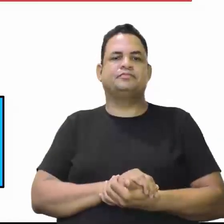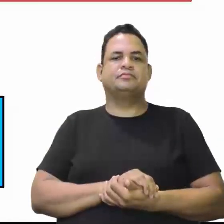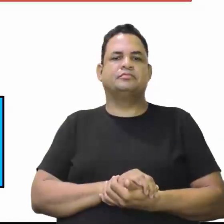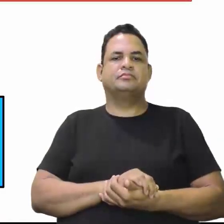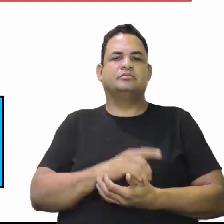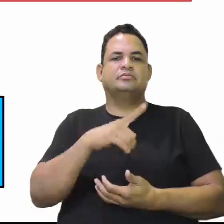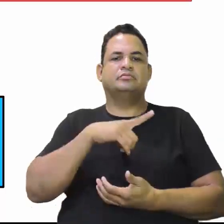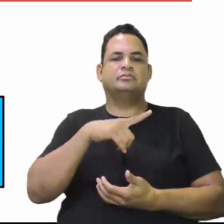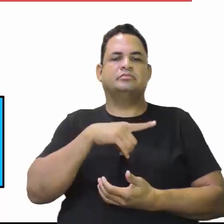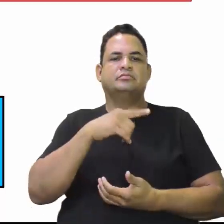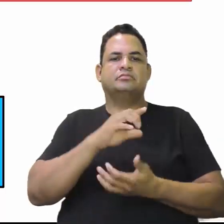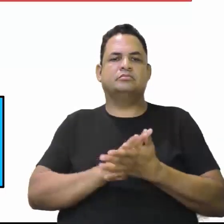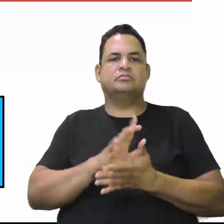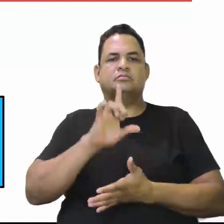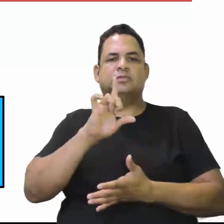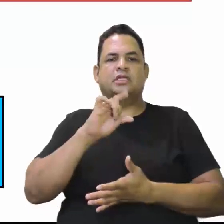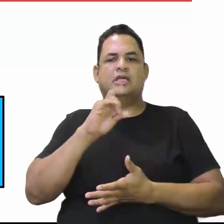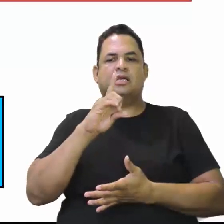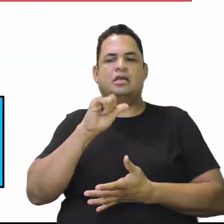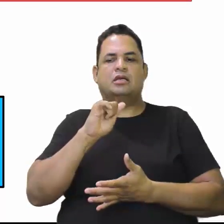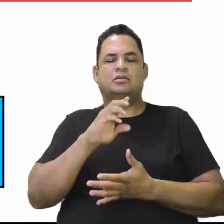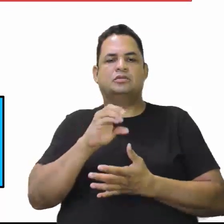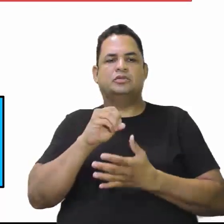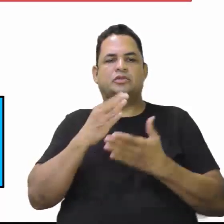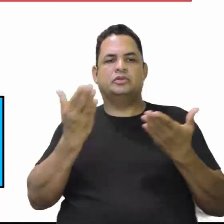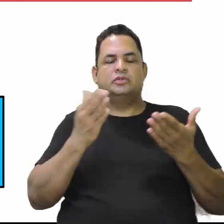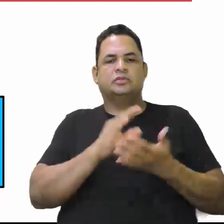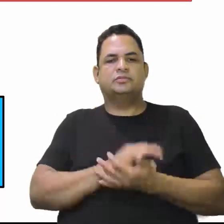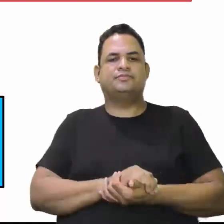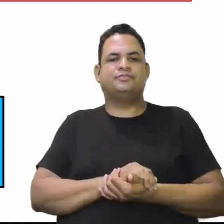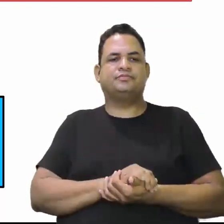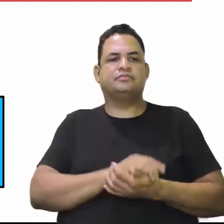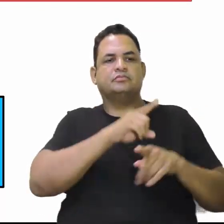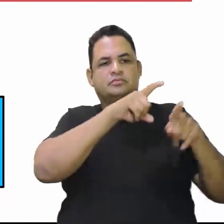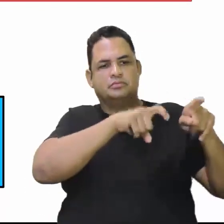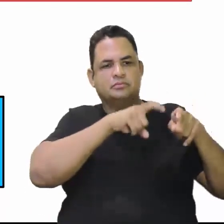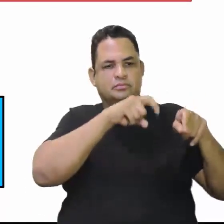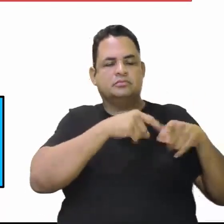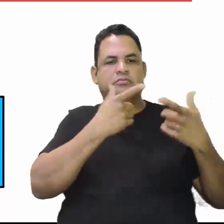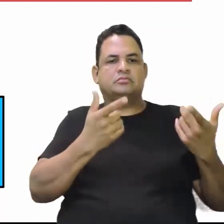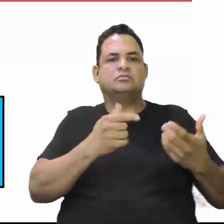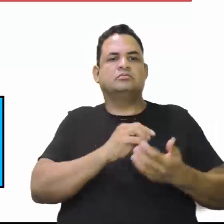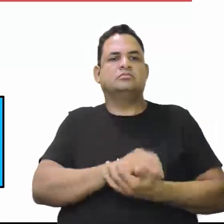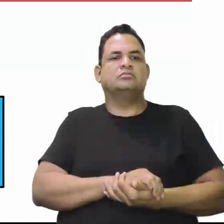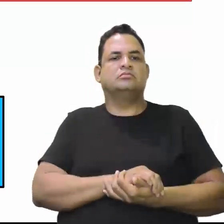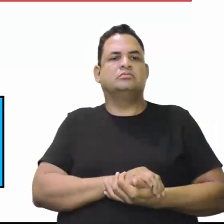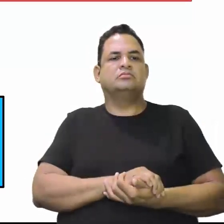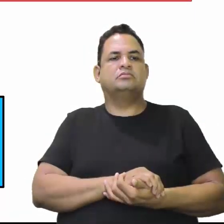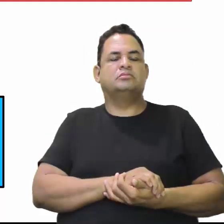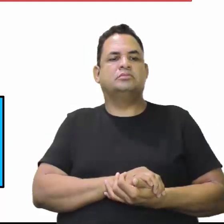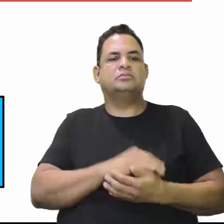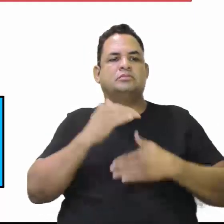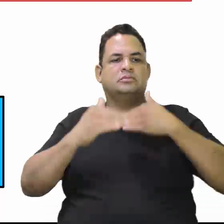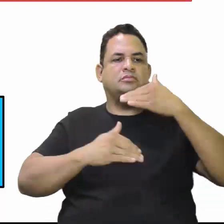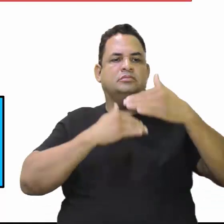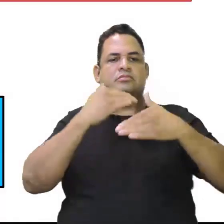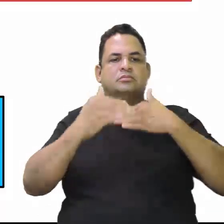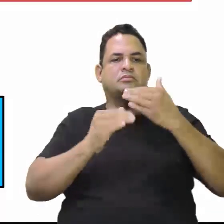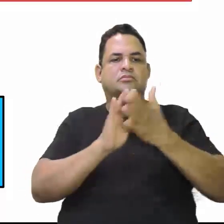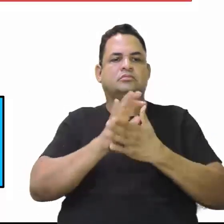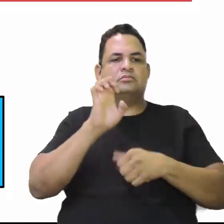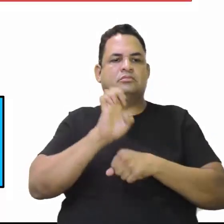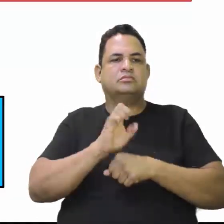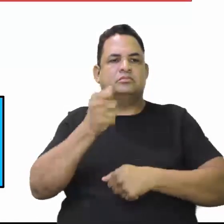esse legado de Jorge Teixeira. Na agricultura, no desenvolvimento do estado,